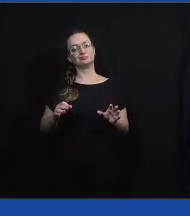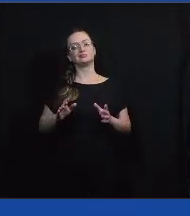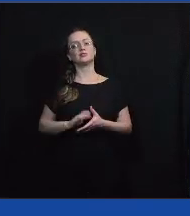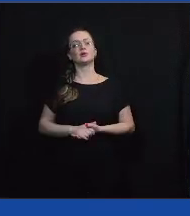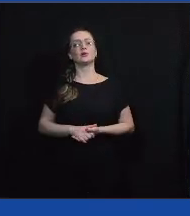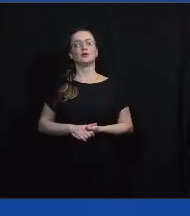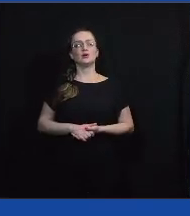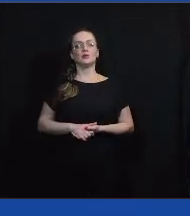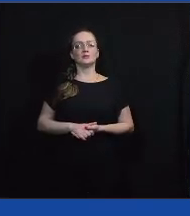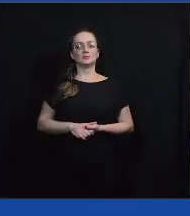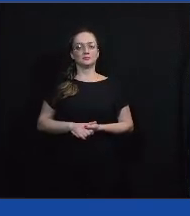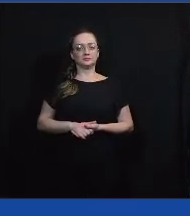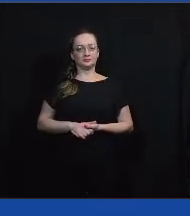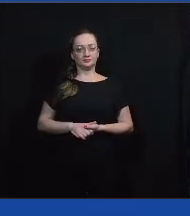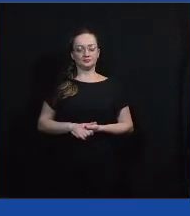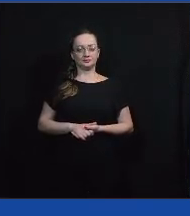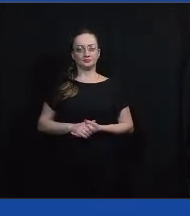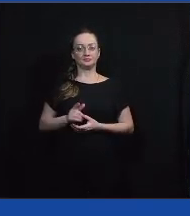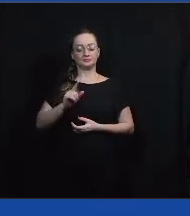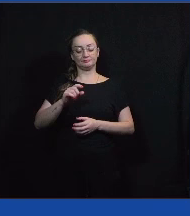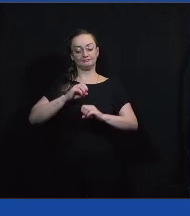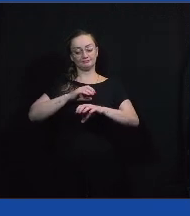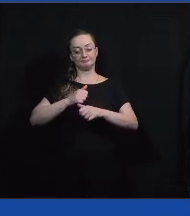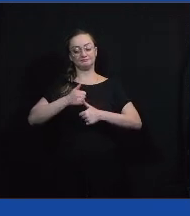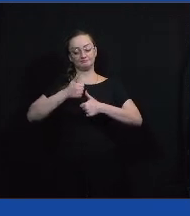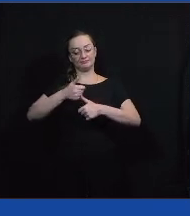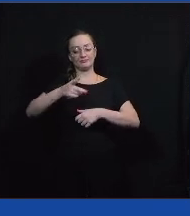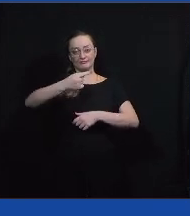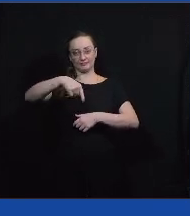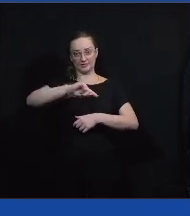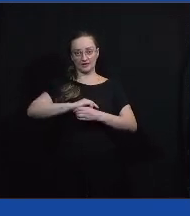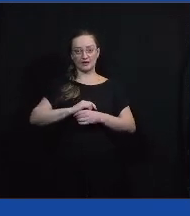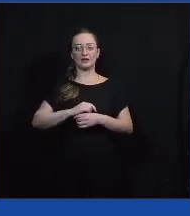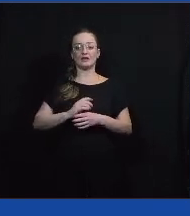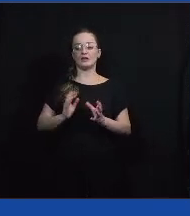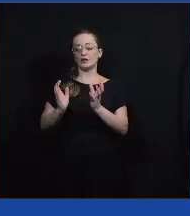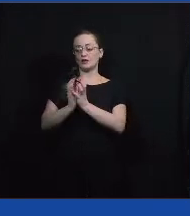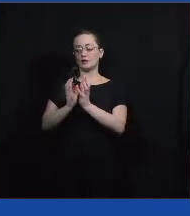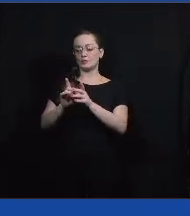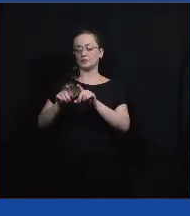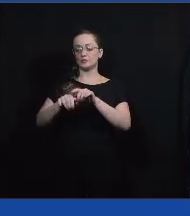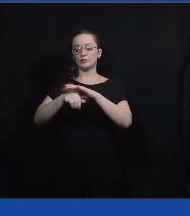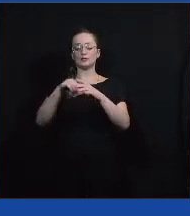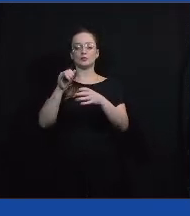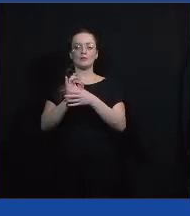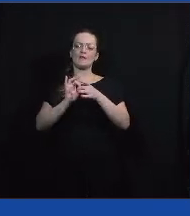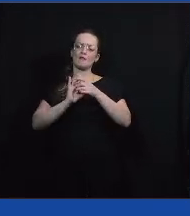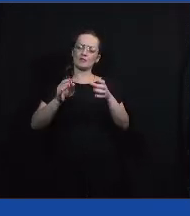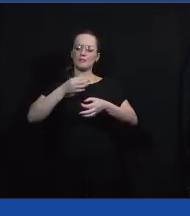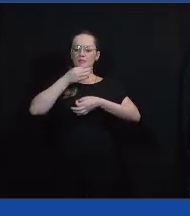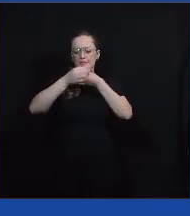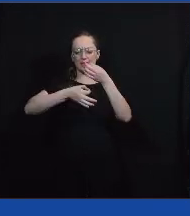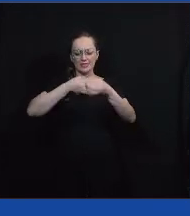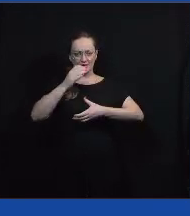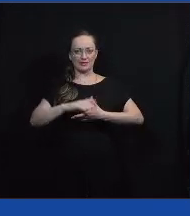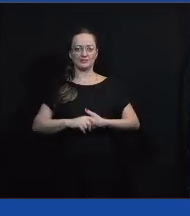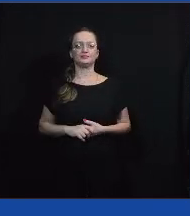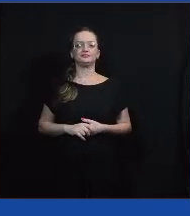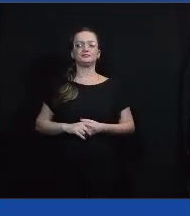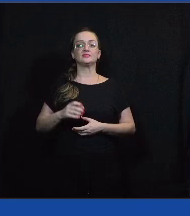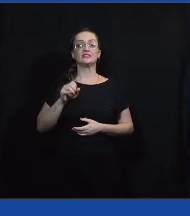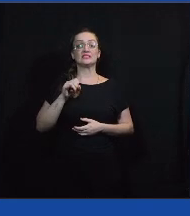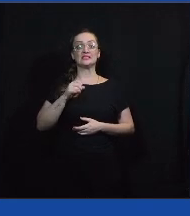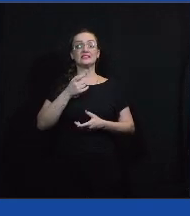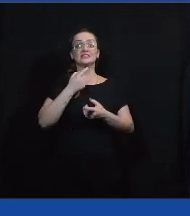ensinamento positivo aí para vocês, galera do YouTube também, fiquem à vontade para opinar aí, e se quiser